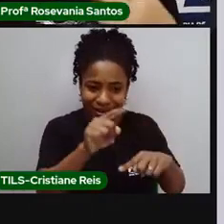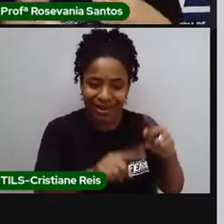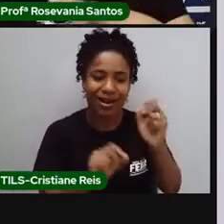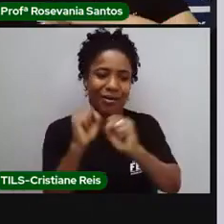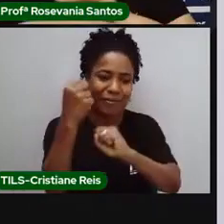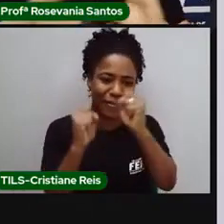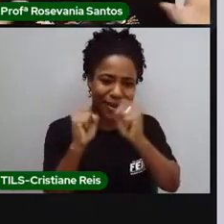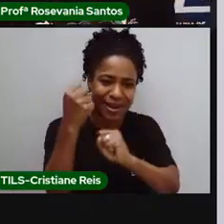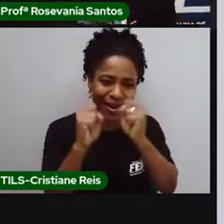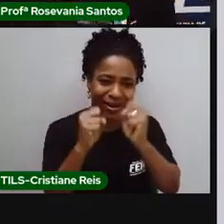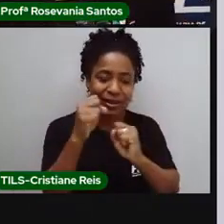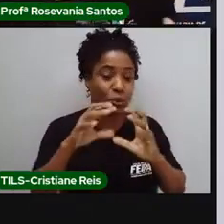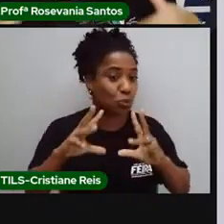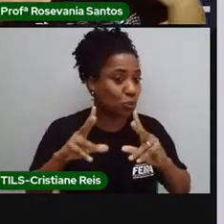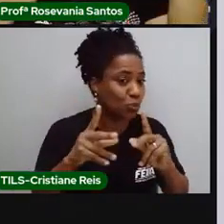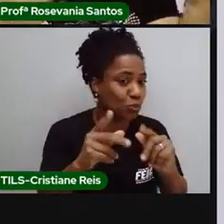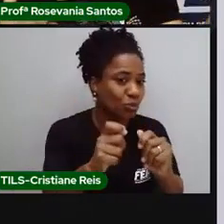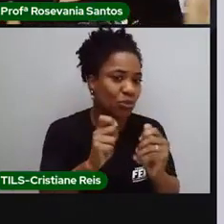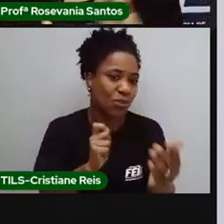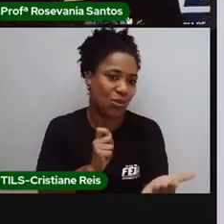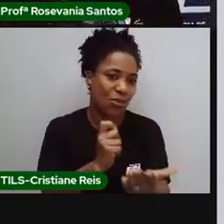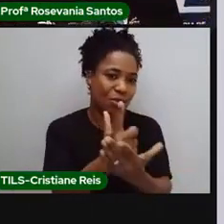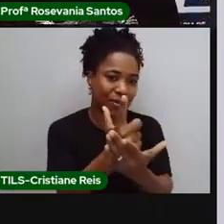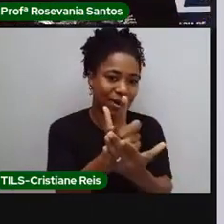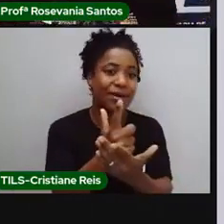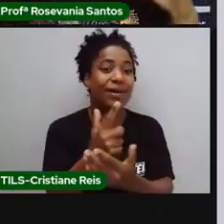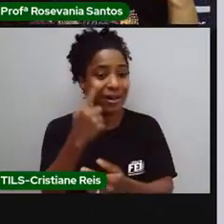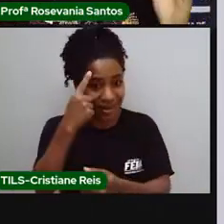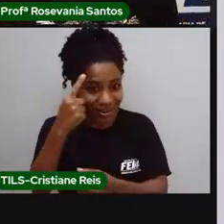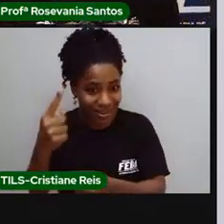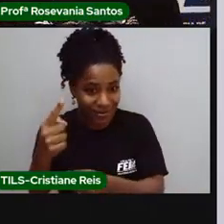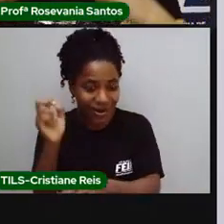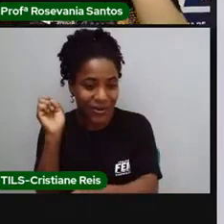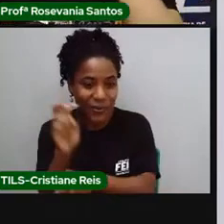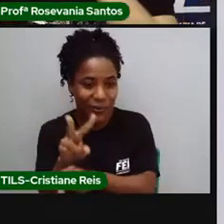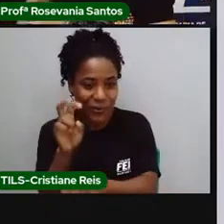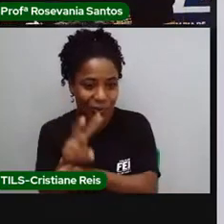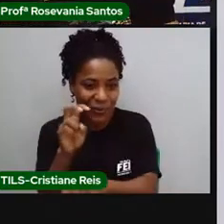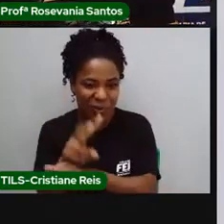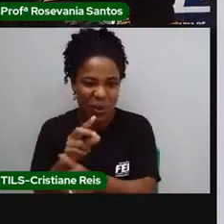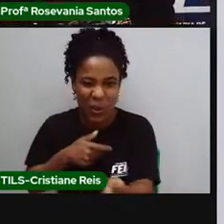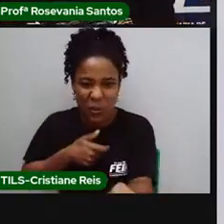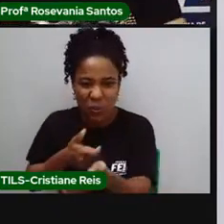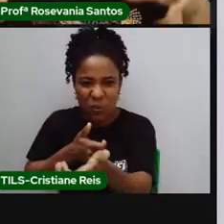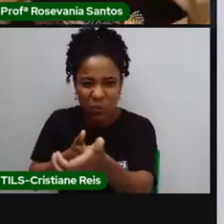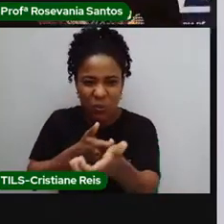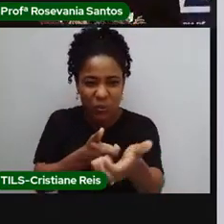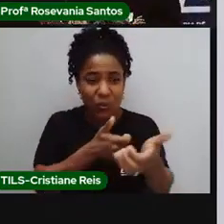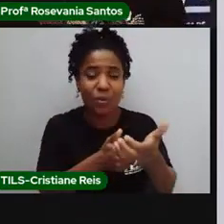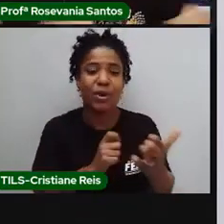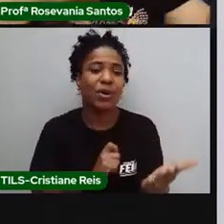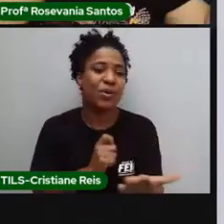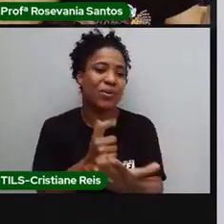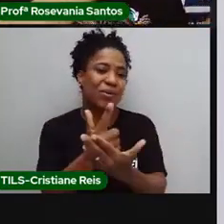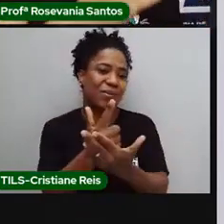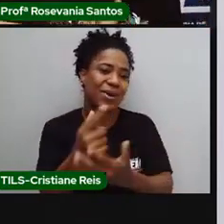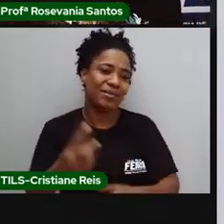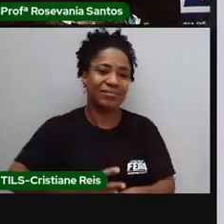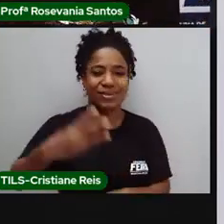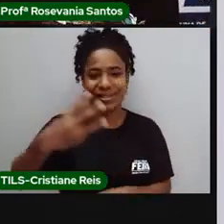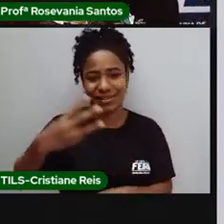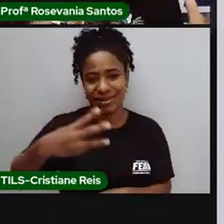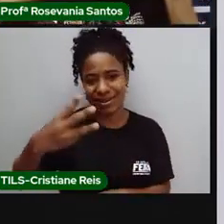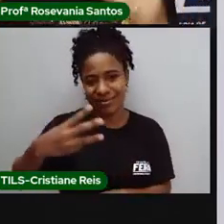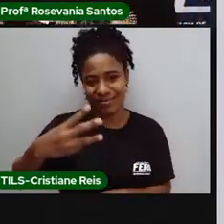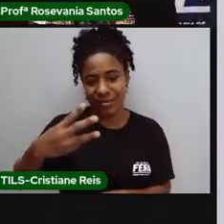máquinas, vai comprar tudo que, até o anotóxio que é esse, então, você compra no setor terciário para que o setor primário